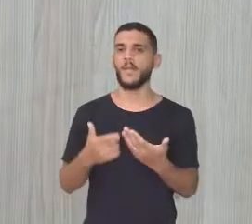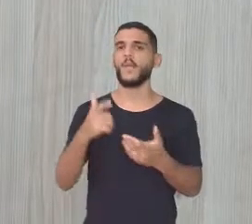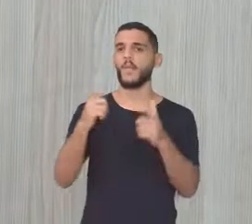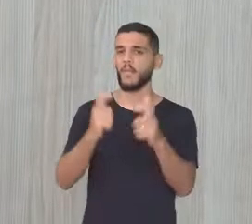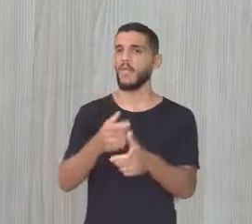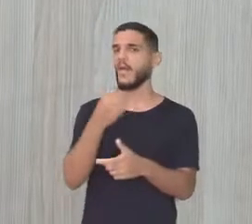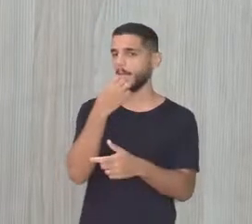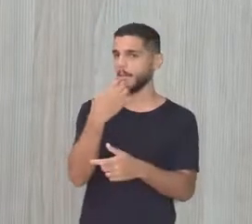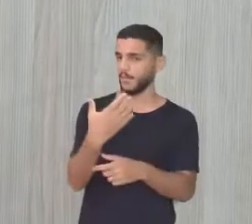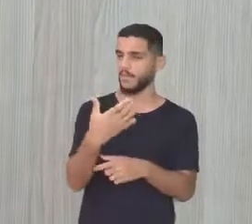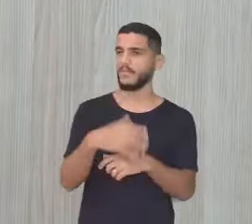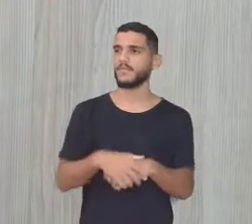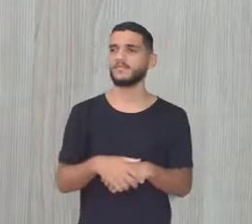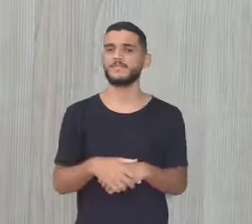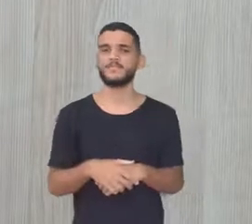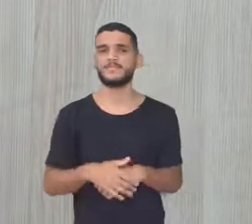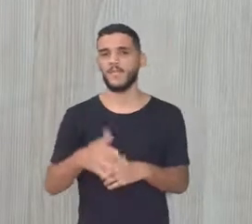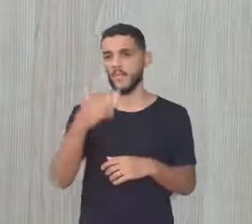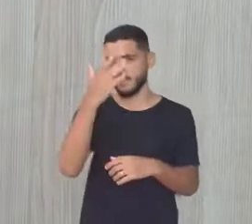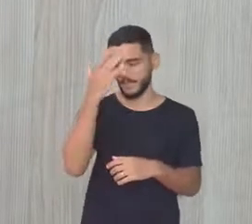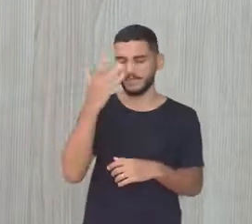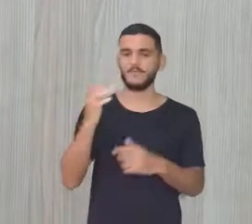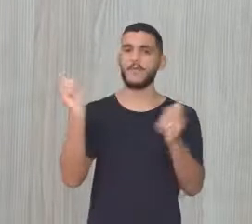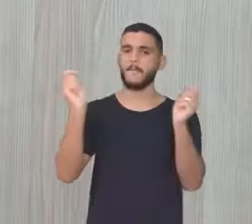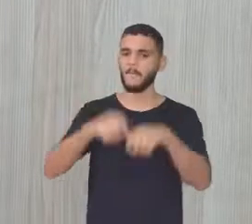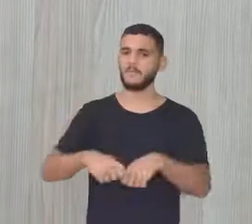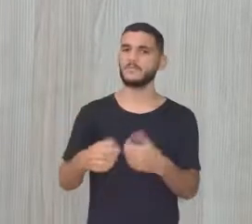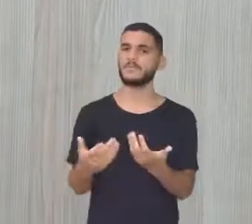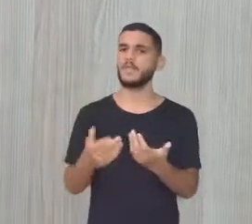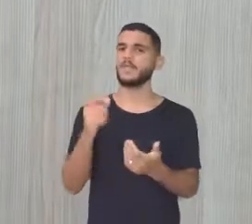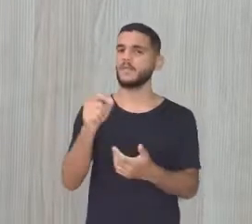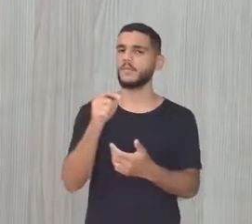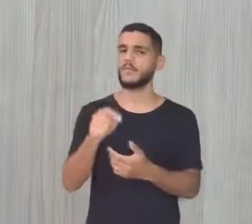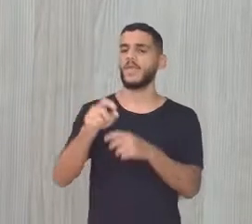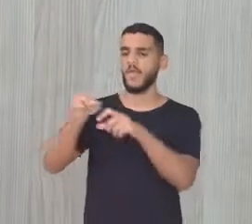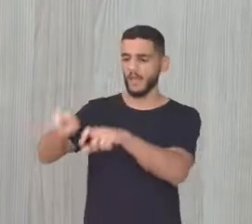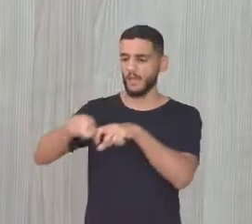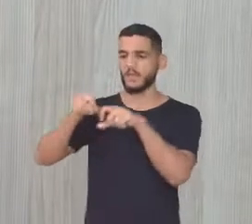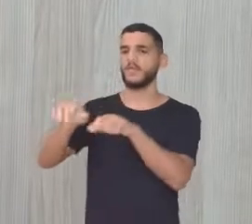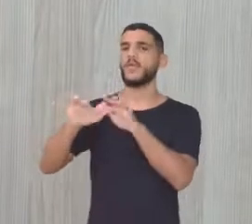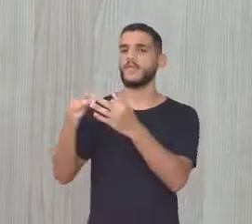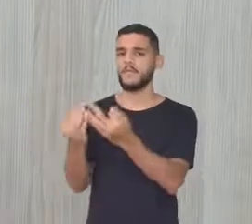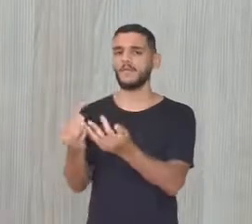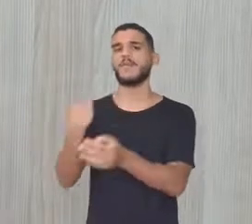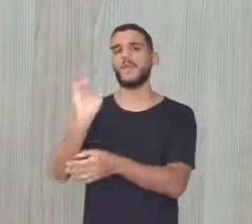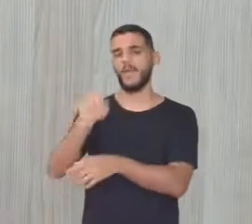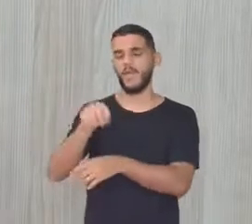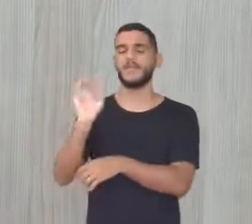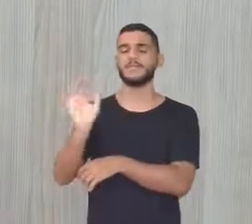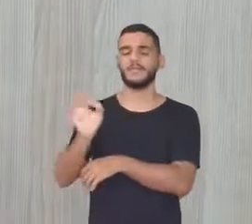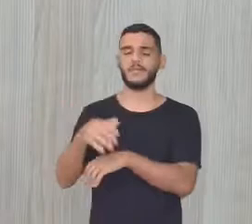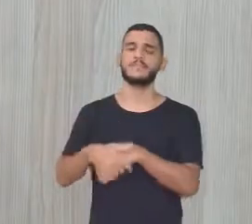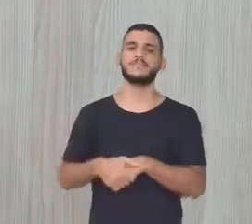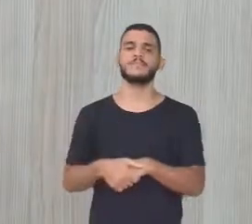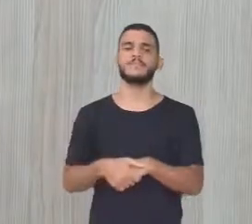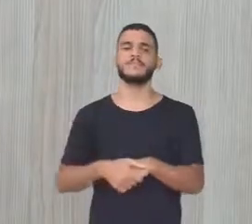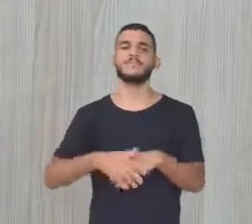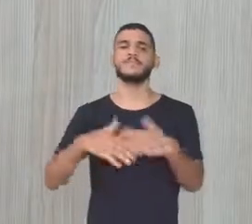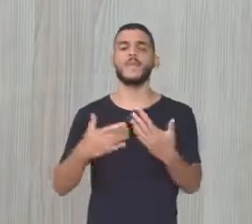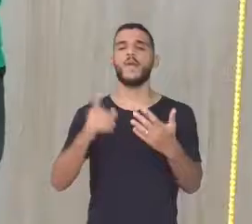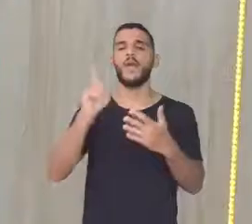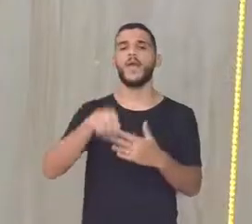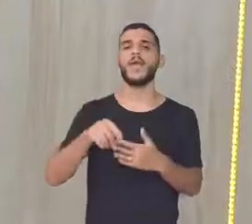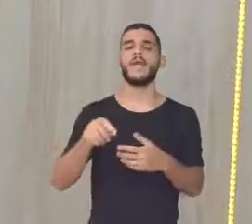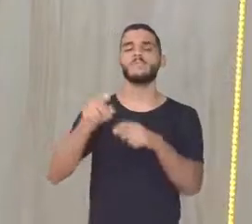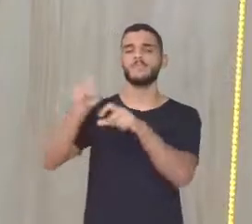bom, viu A pessoa pode estimular lá A agricultura A agricultura familiar Que dá certo Mas eu digo Uma agricultura